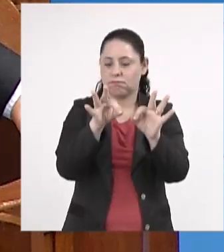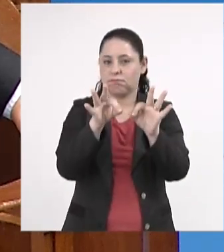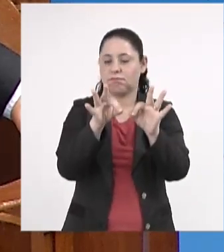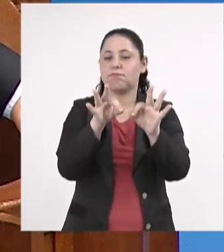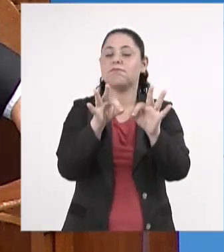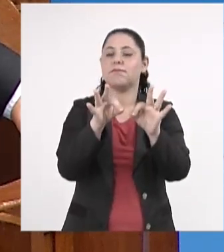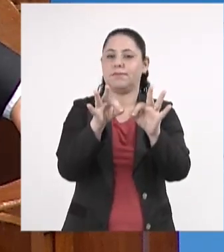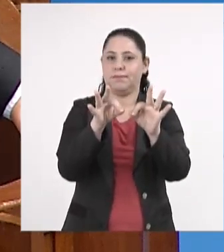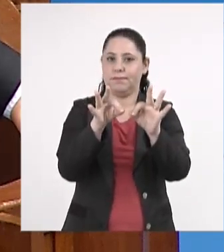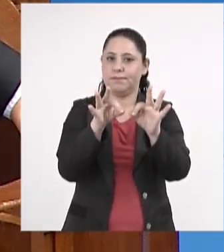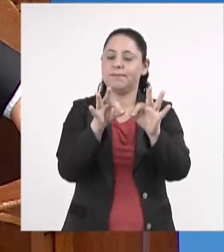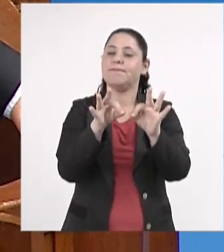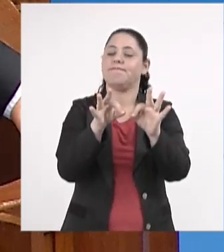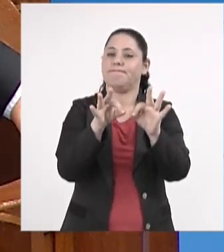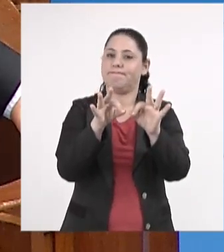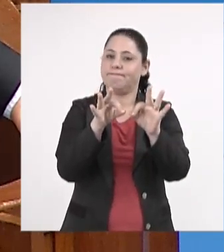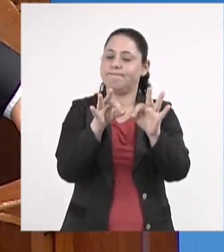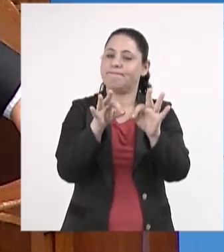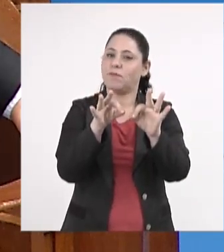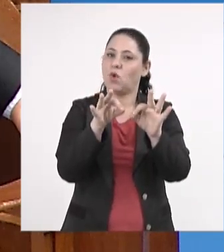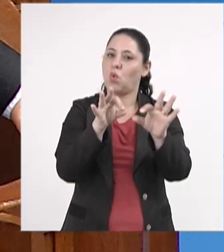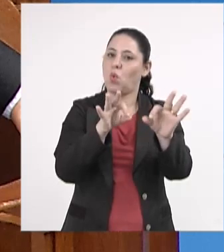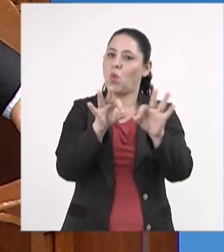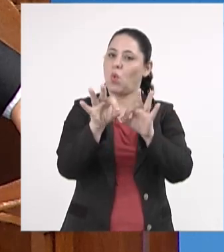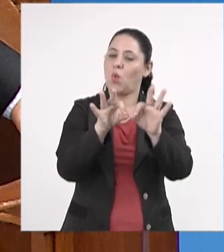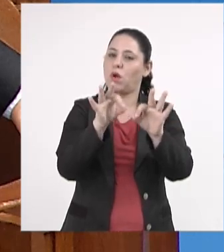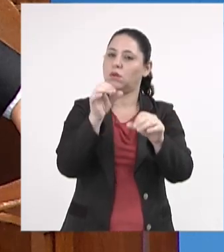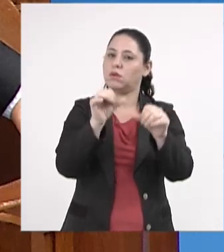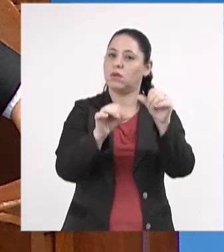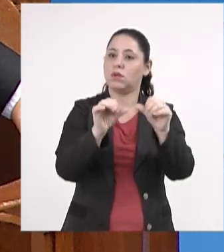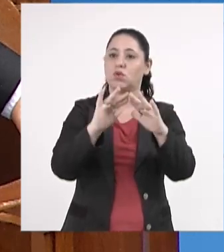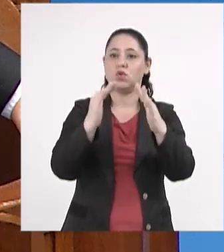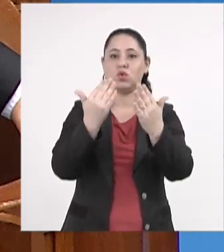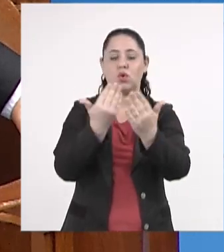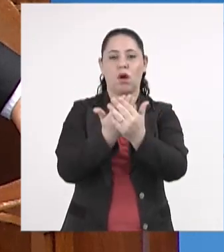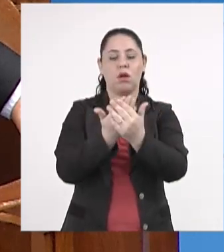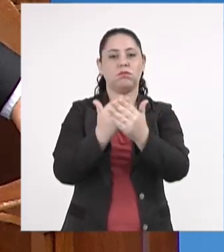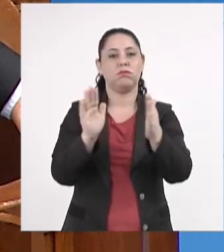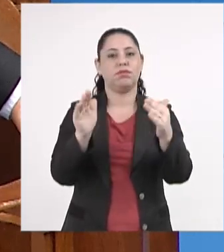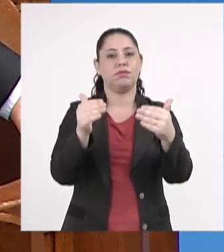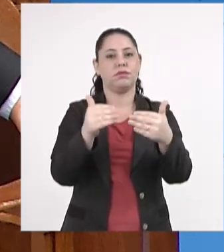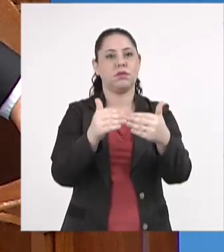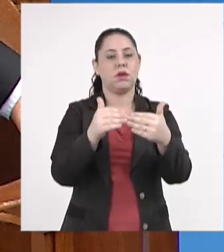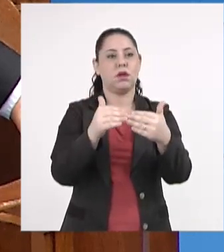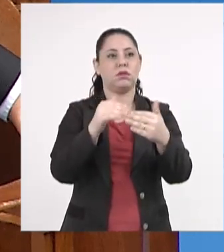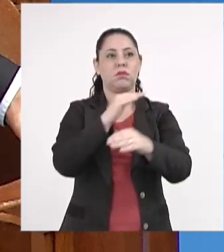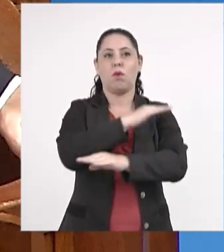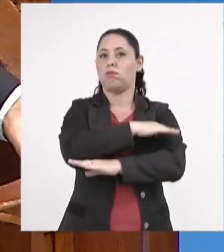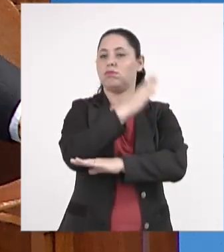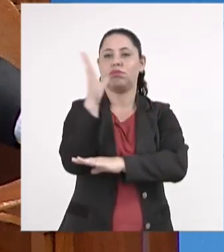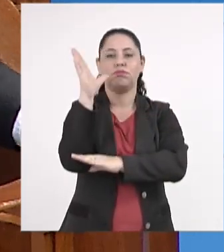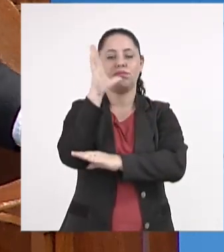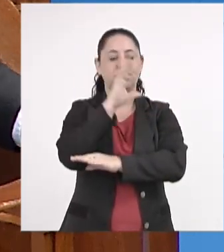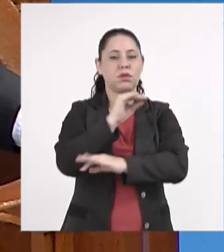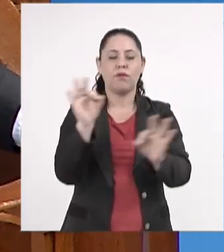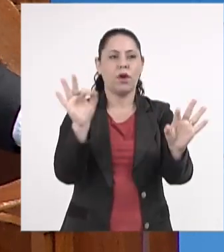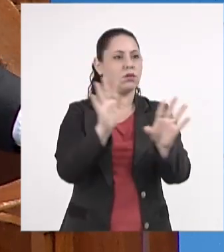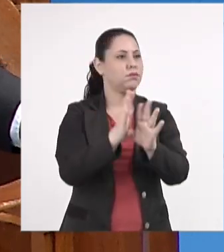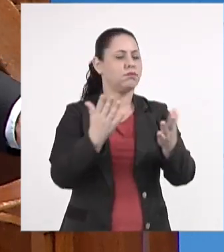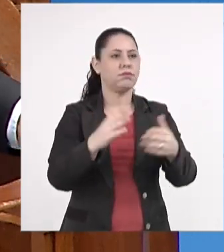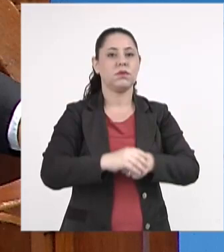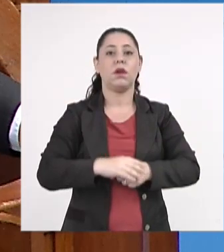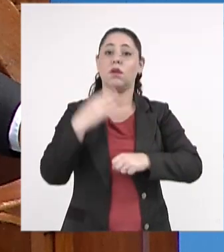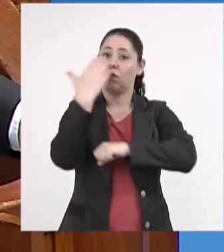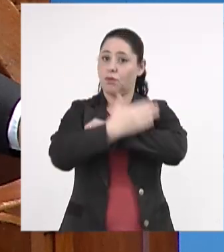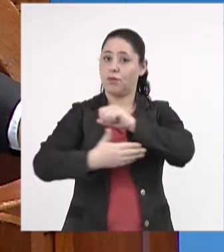é temerário que as escolas sejam fechadas assim da noite para o dia. Daí eu defendo